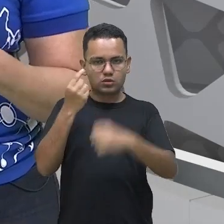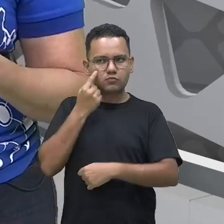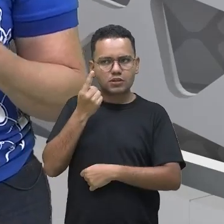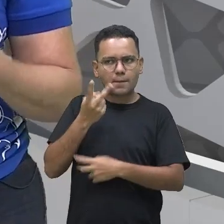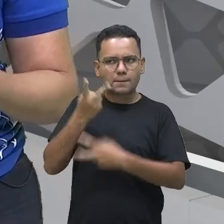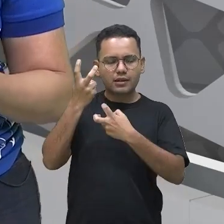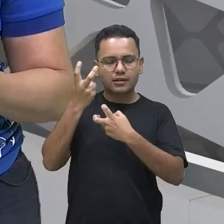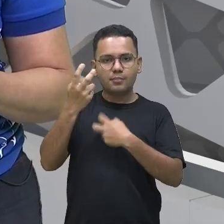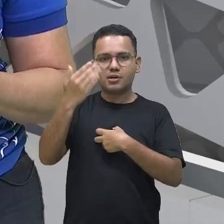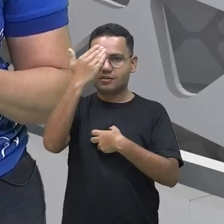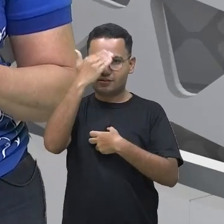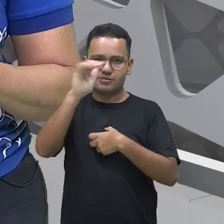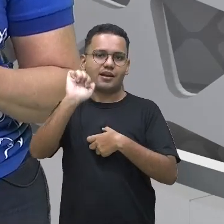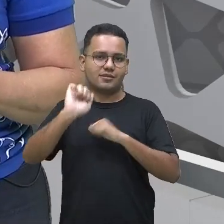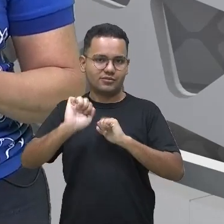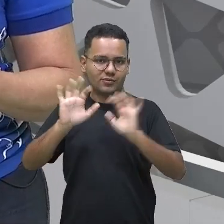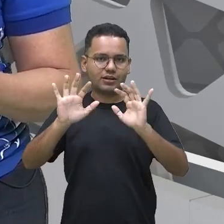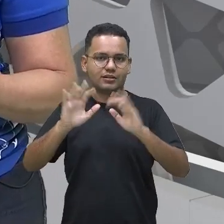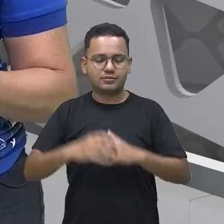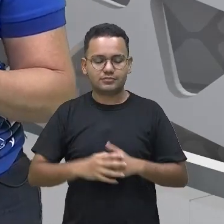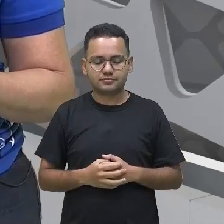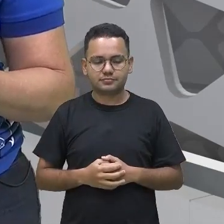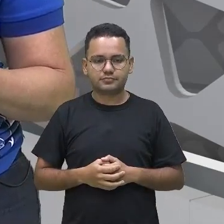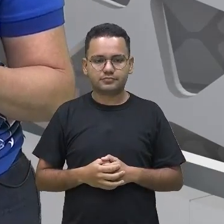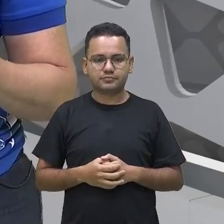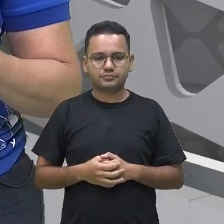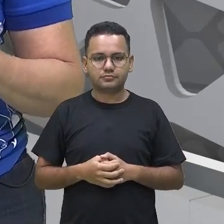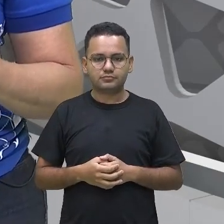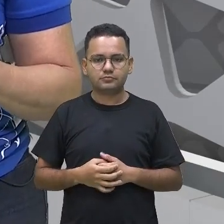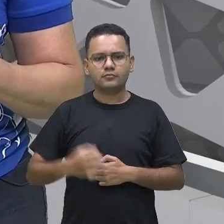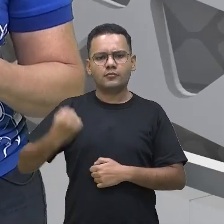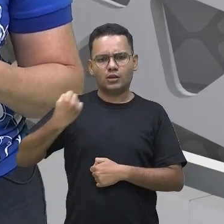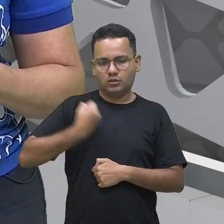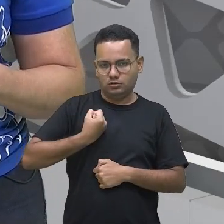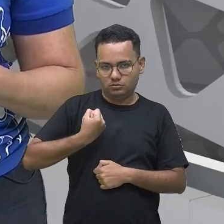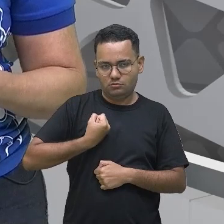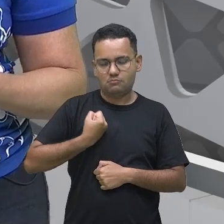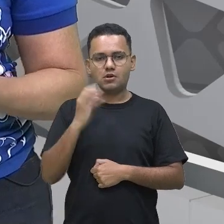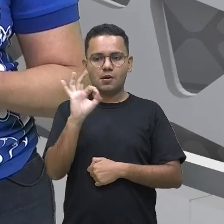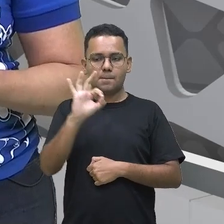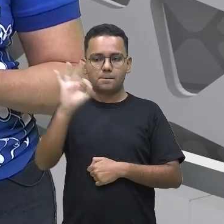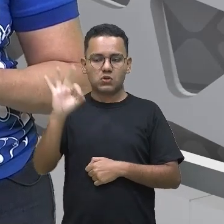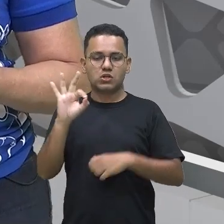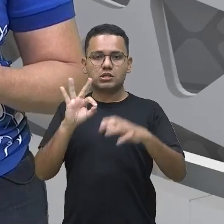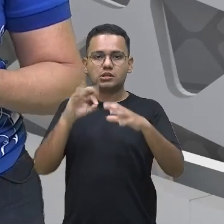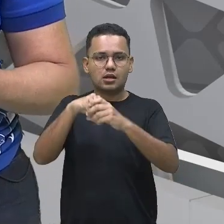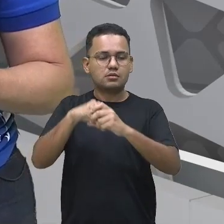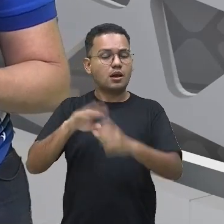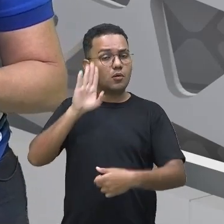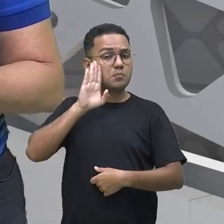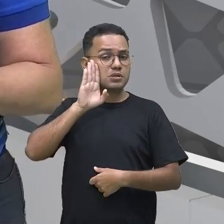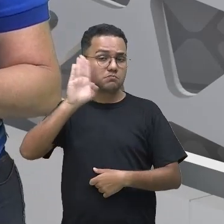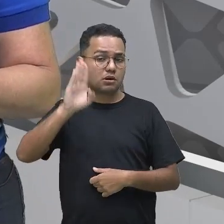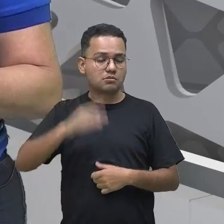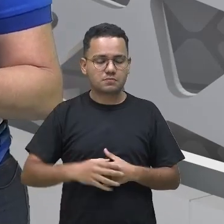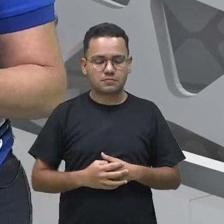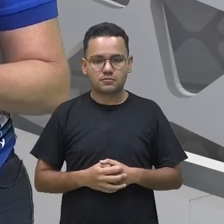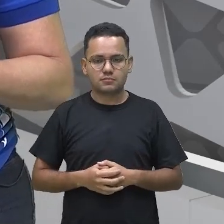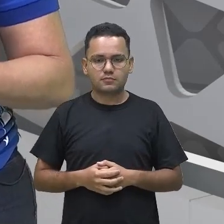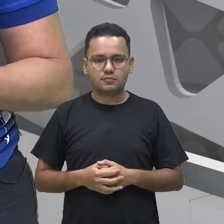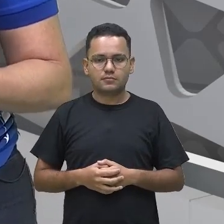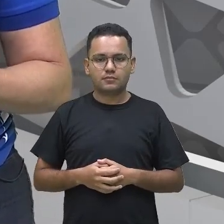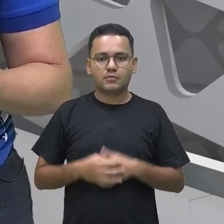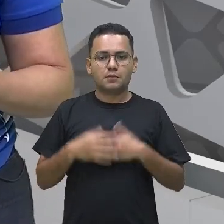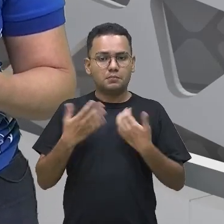apresentação de estatística, os números e porcentagens aparecem em destaque. A maioria apresenta vários